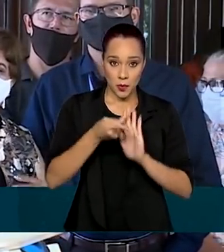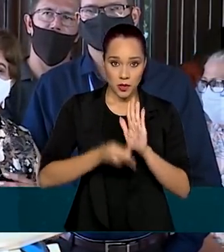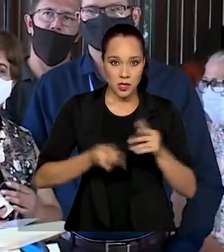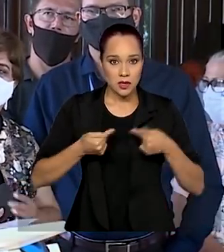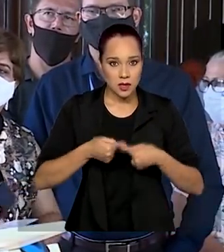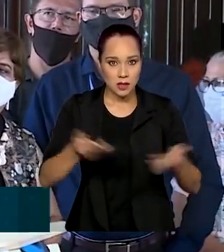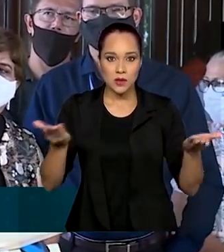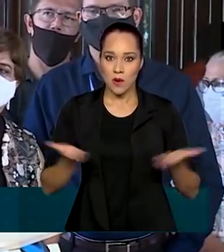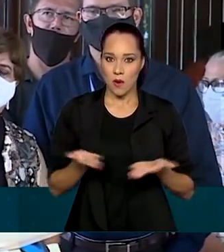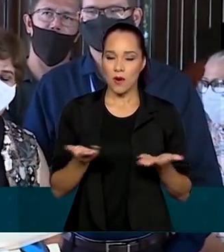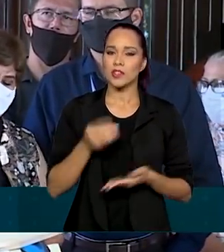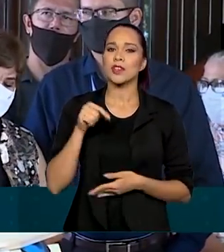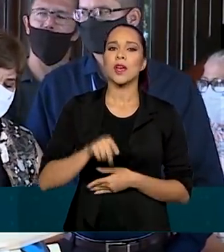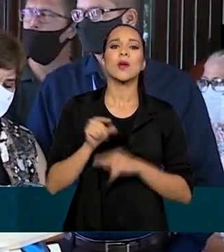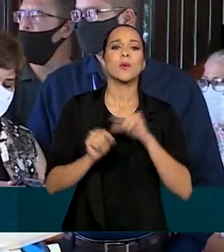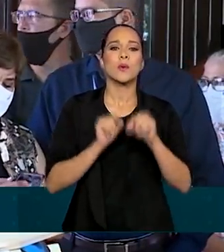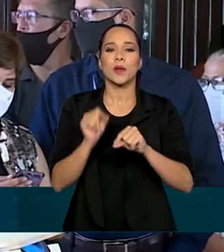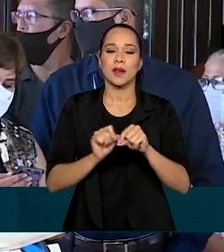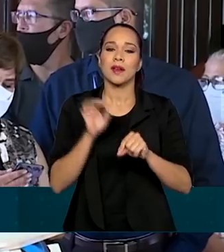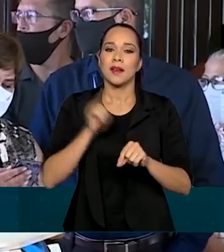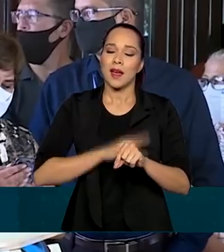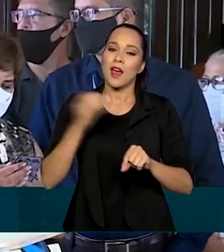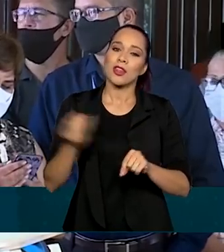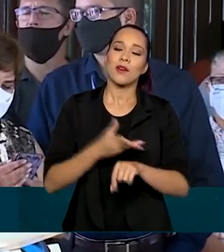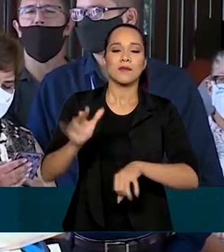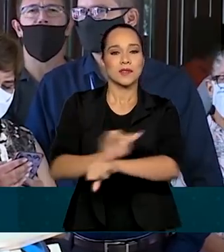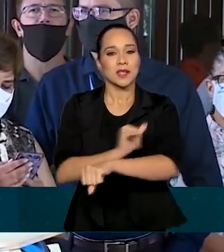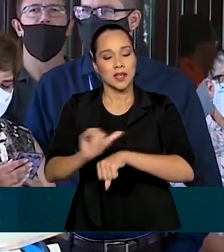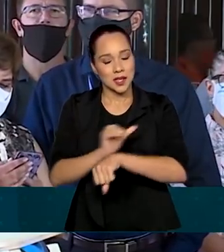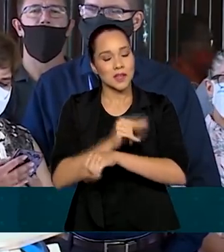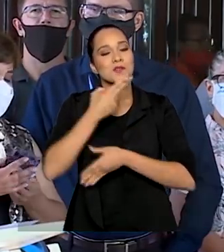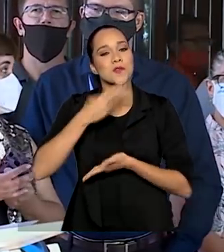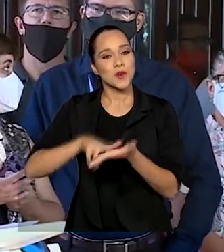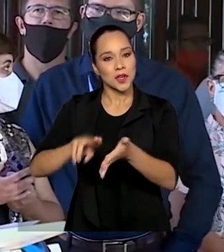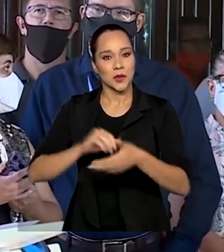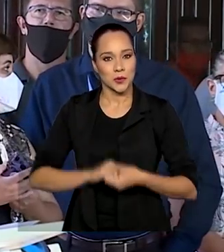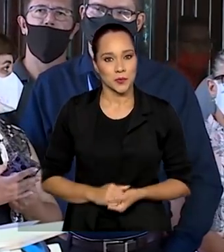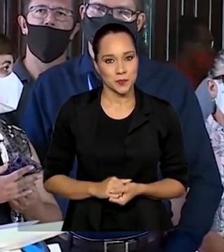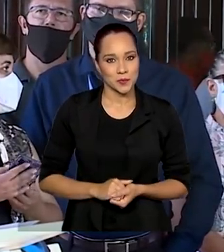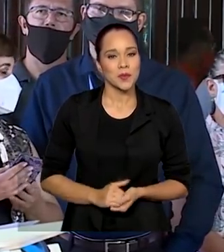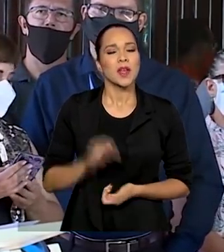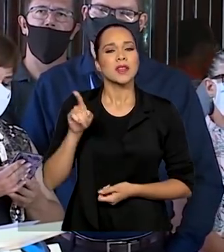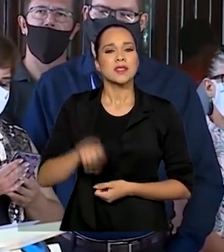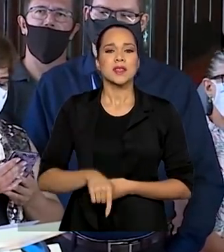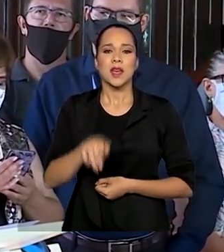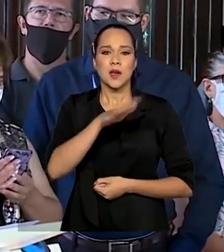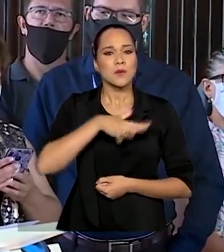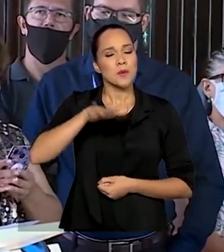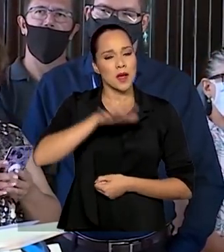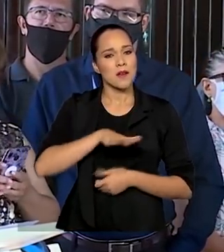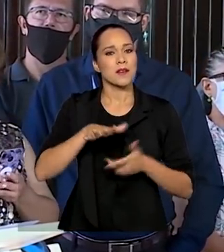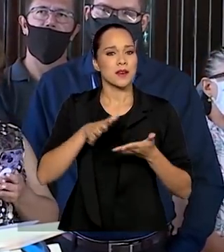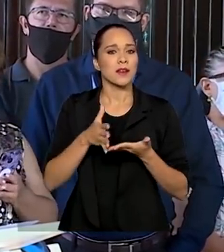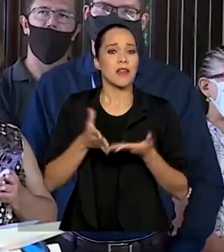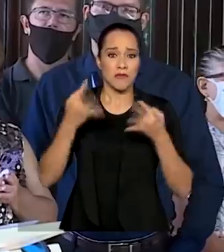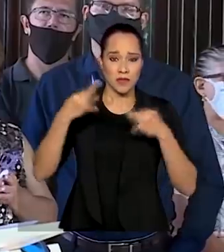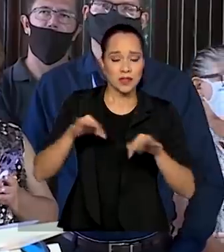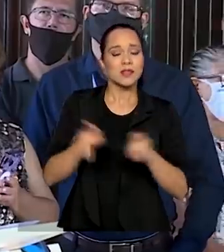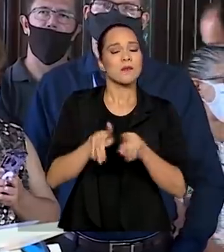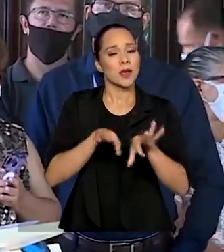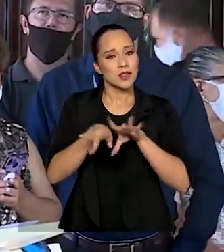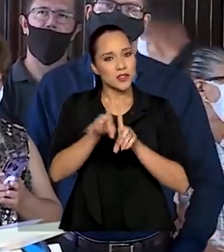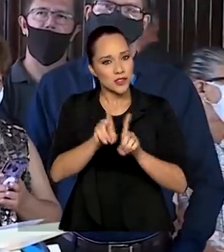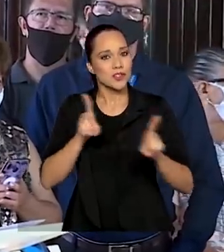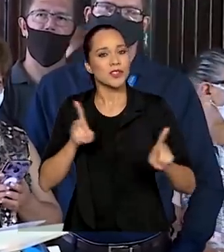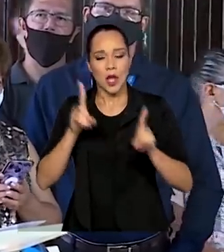hoje é a materialização da nova estratégia dos Correios, ser uma plataforma física e digital